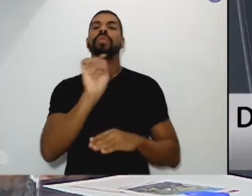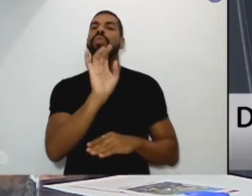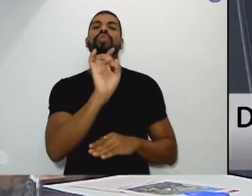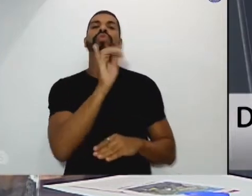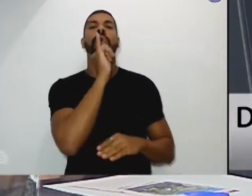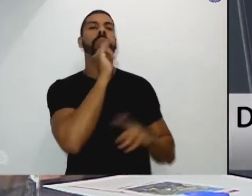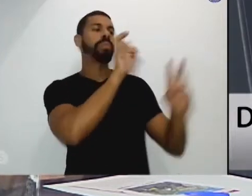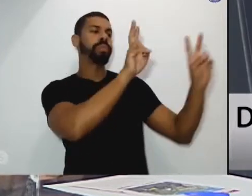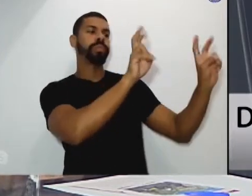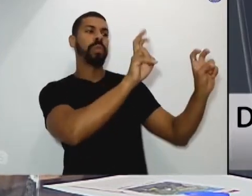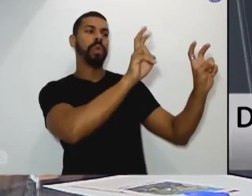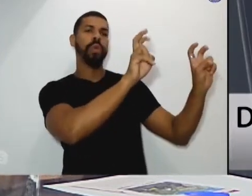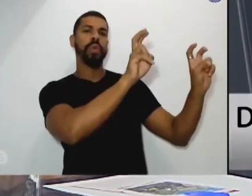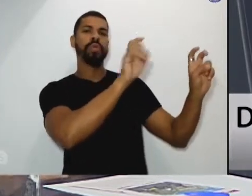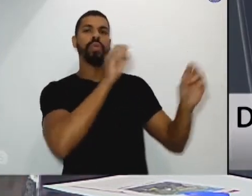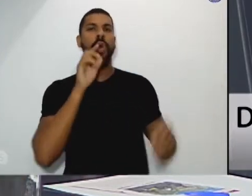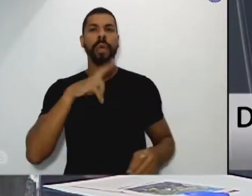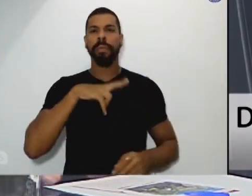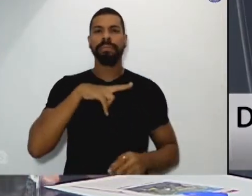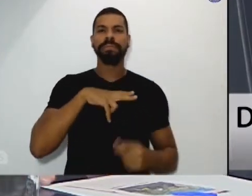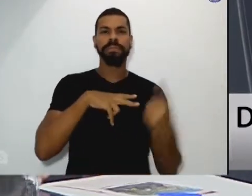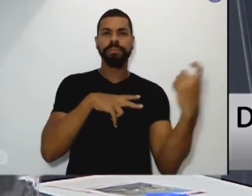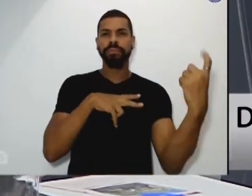exclusivo, interno.